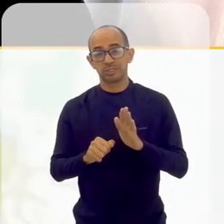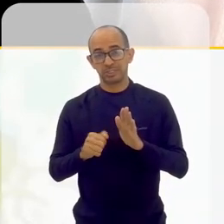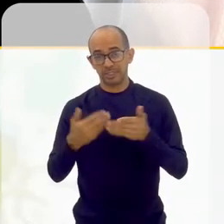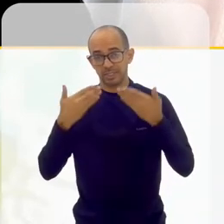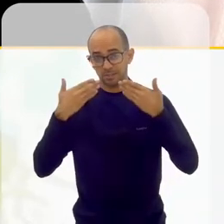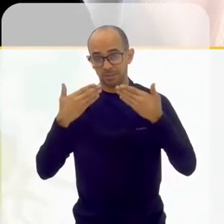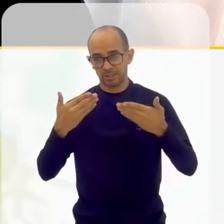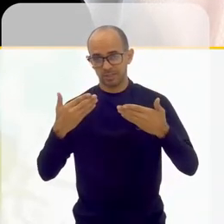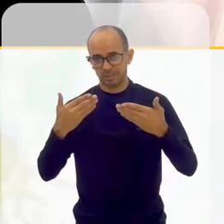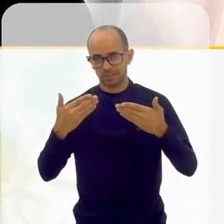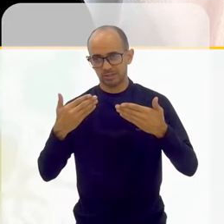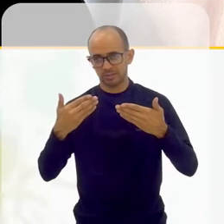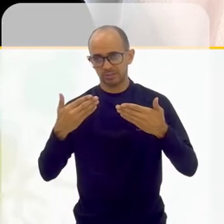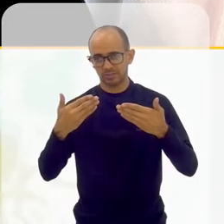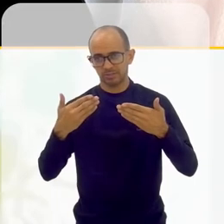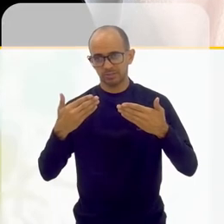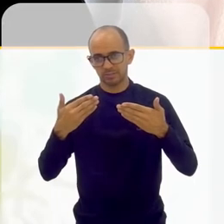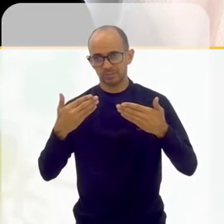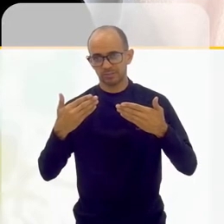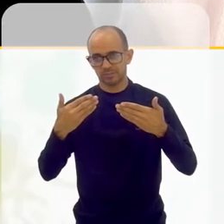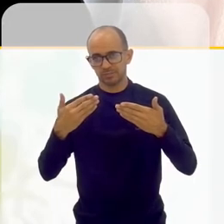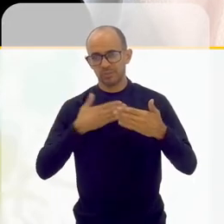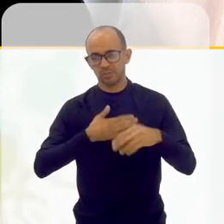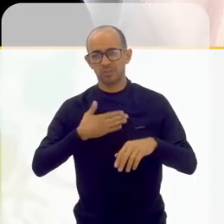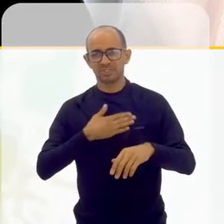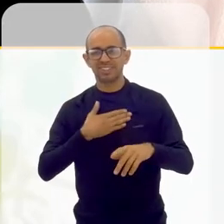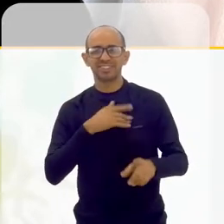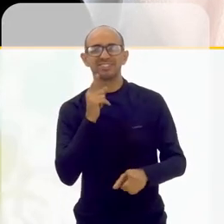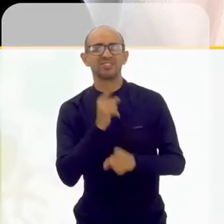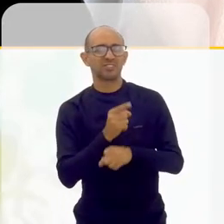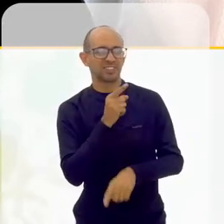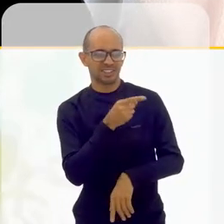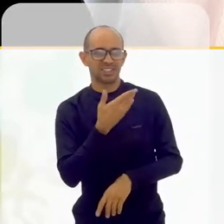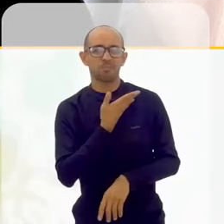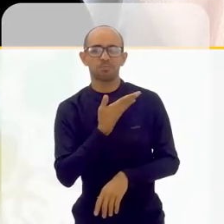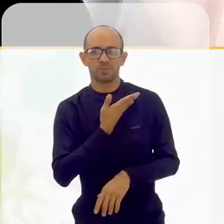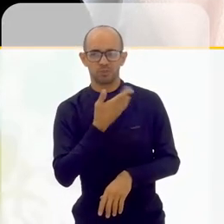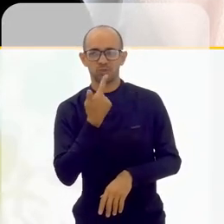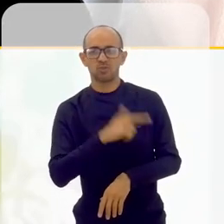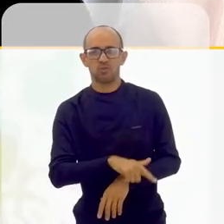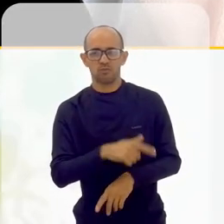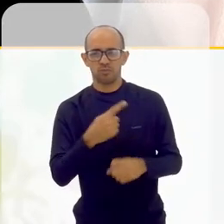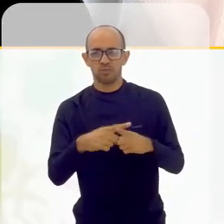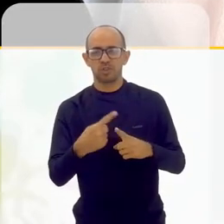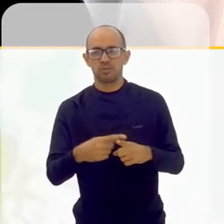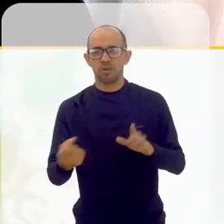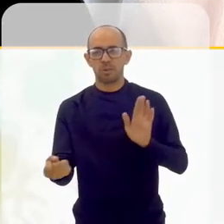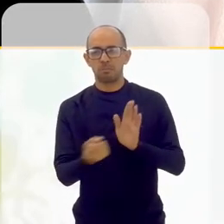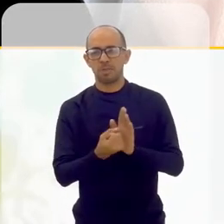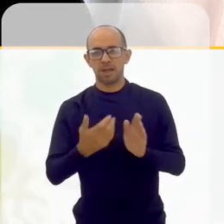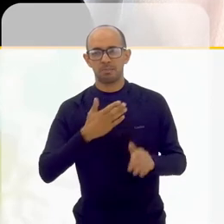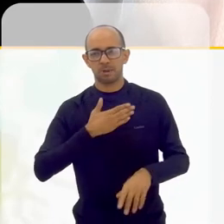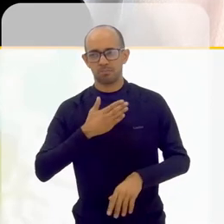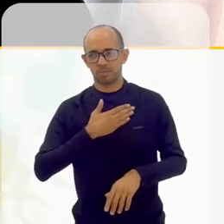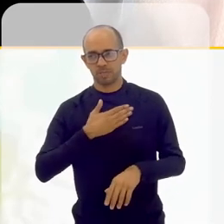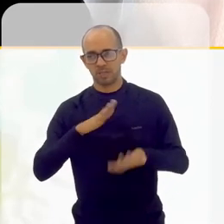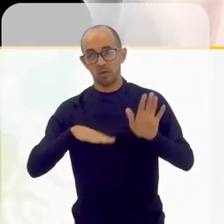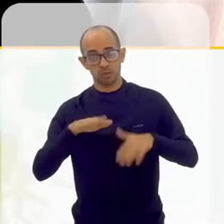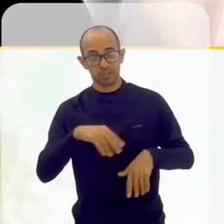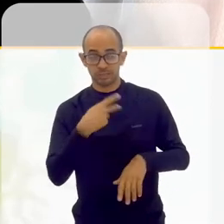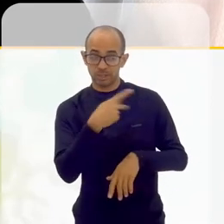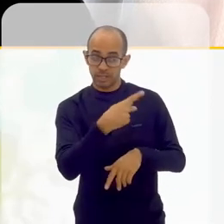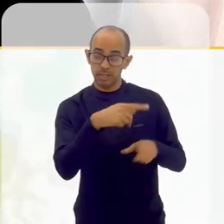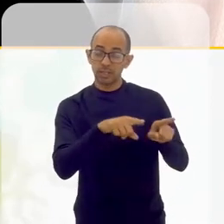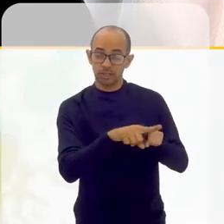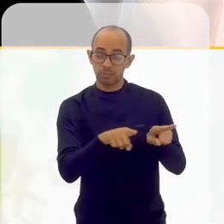no dia da apresentação, eu queria tanto encontrar esse cara de novo, porque eu acho que, como foi marcante para mim, deve ter sido para ele